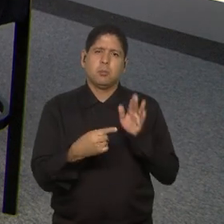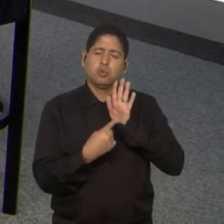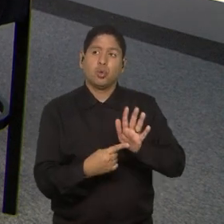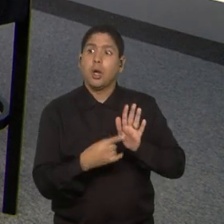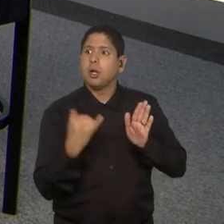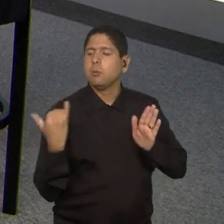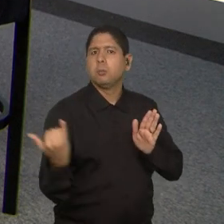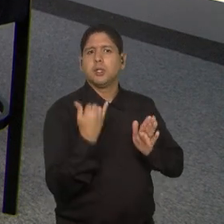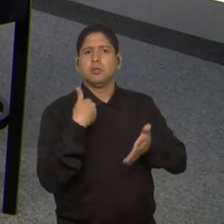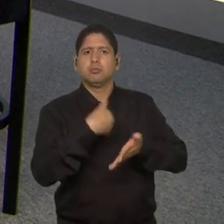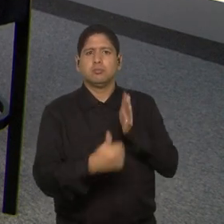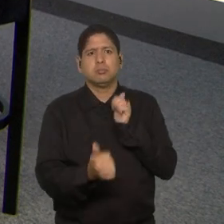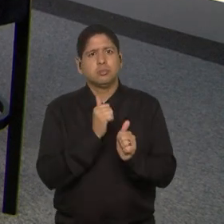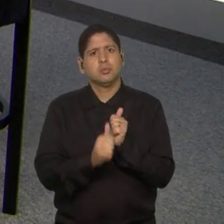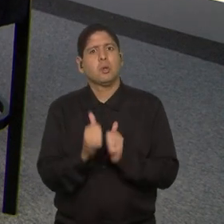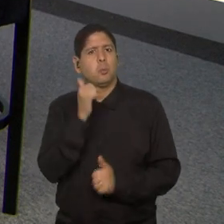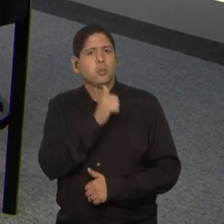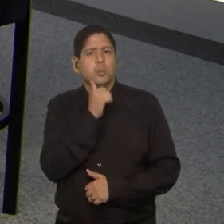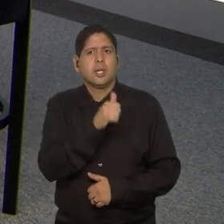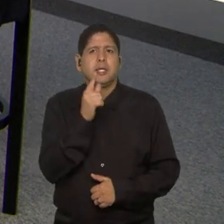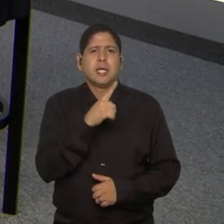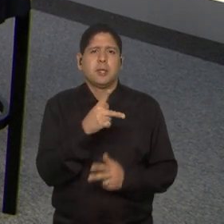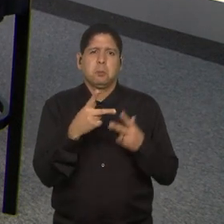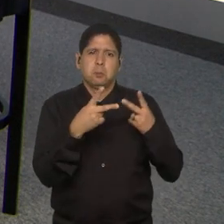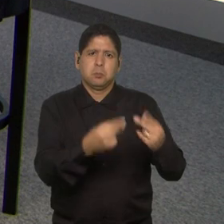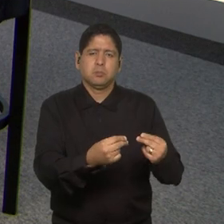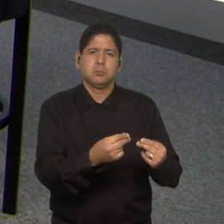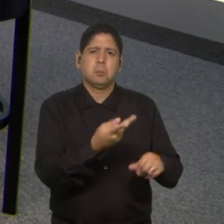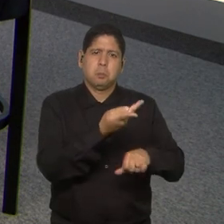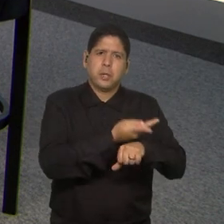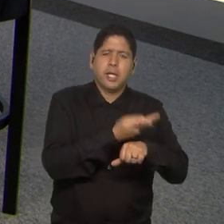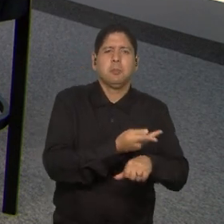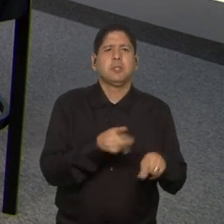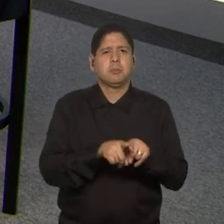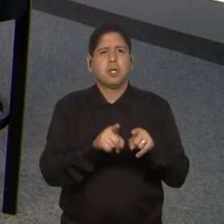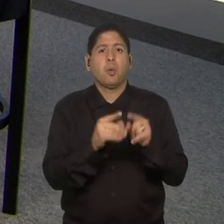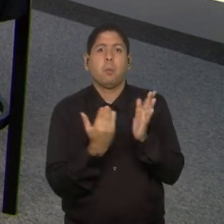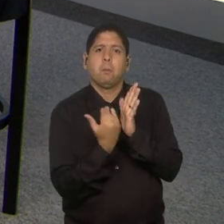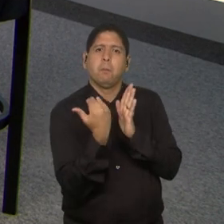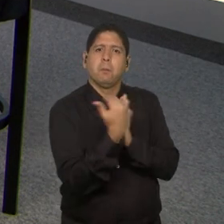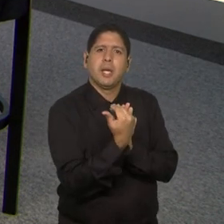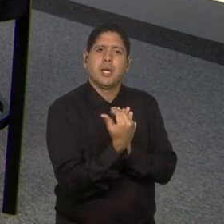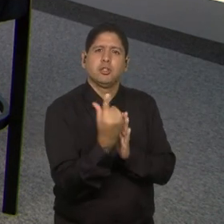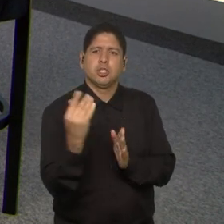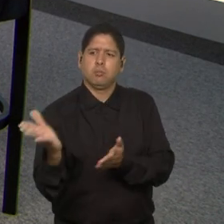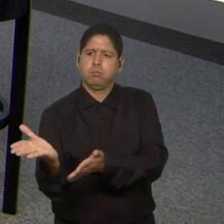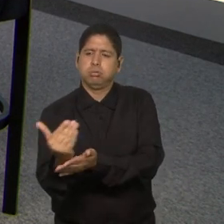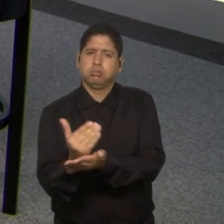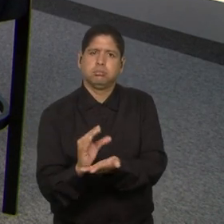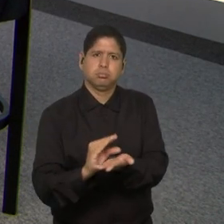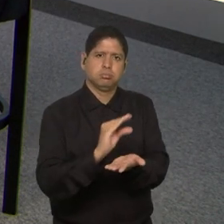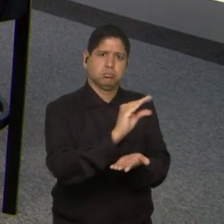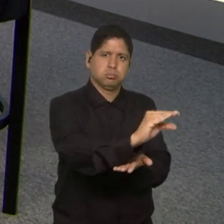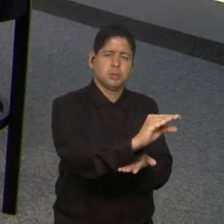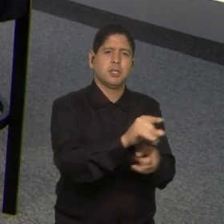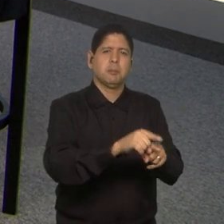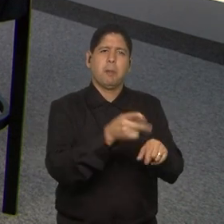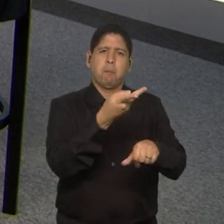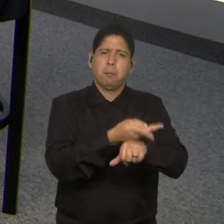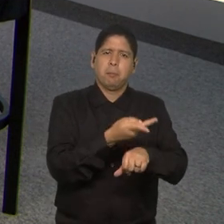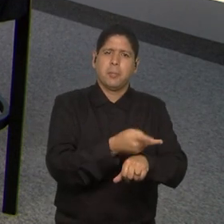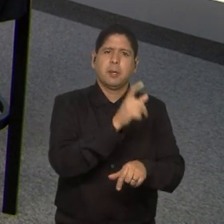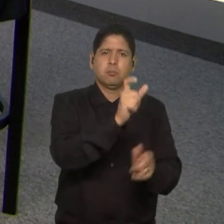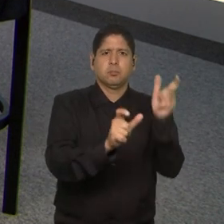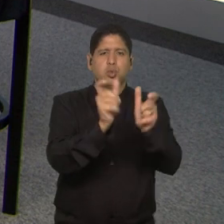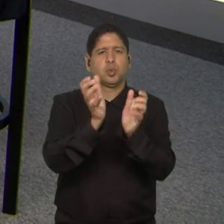do futebol feminino, seja com essa premiação, seja com o aumento de verba ou de premiação para